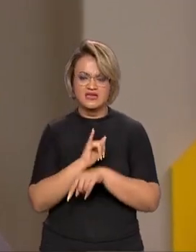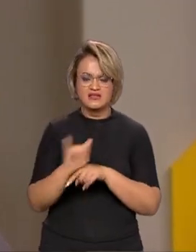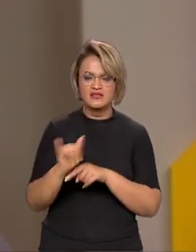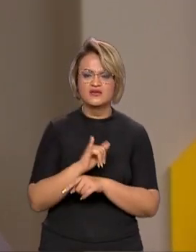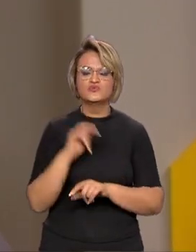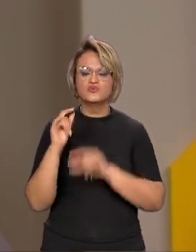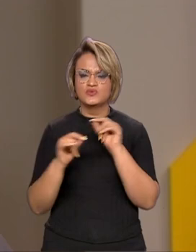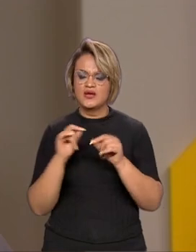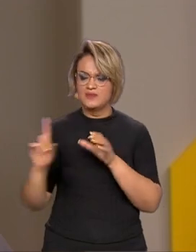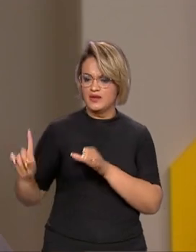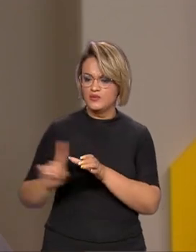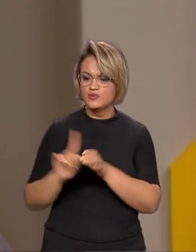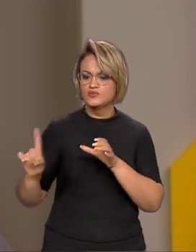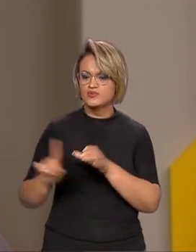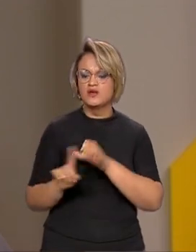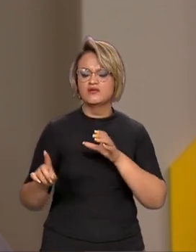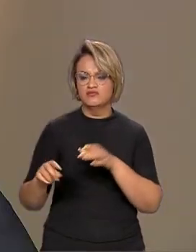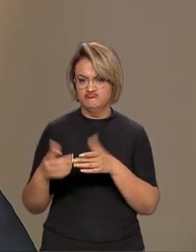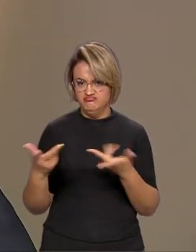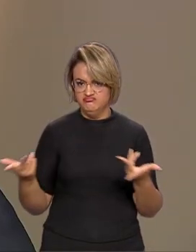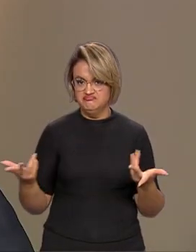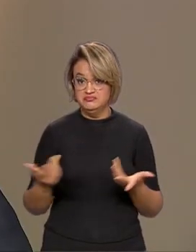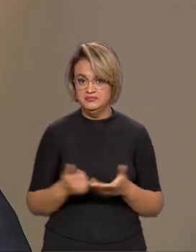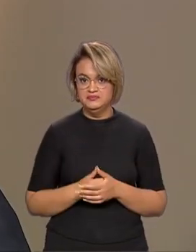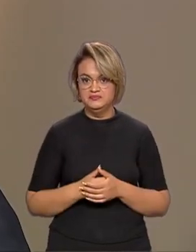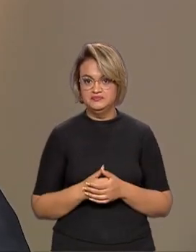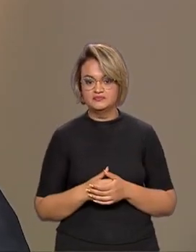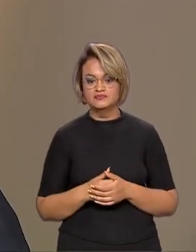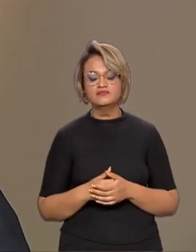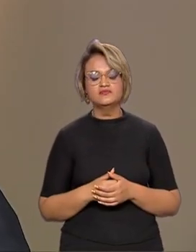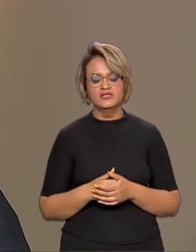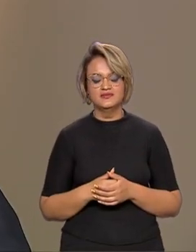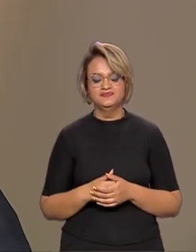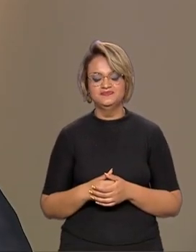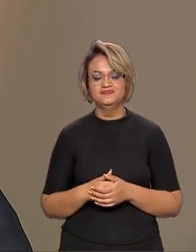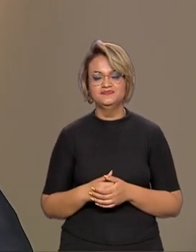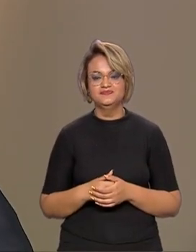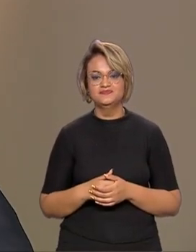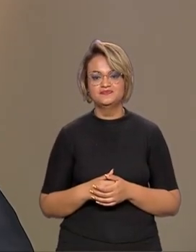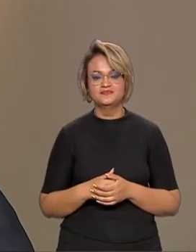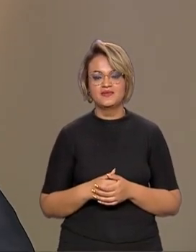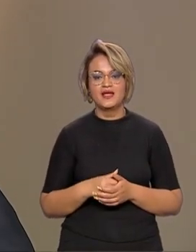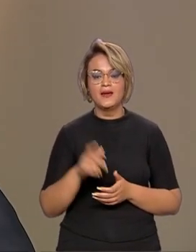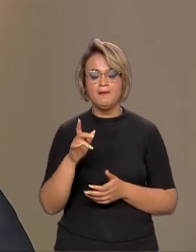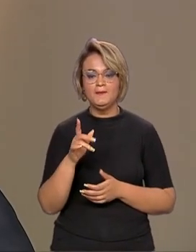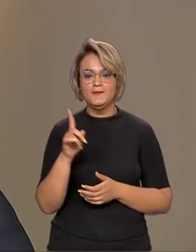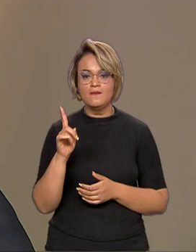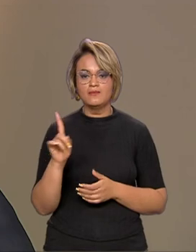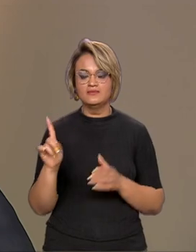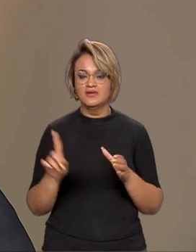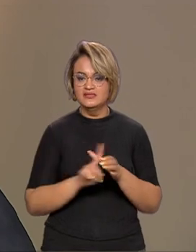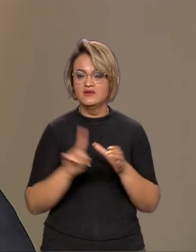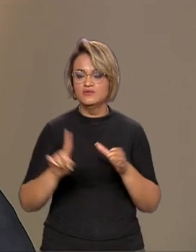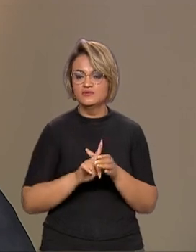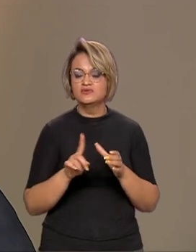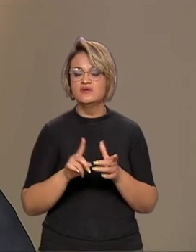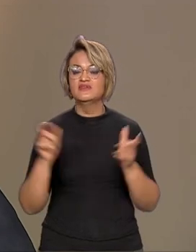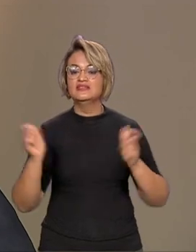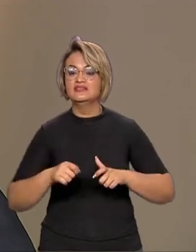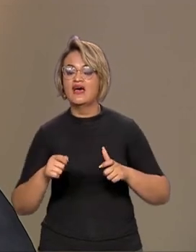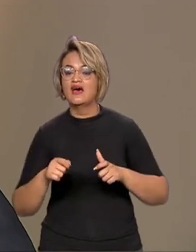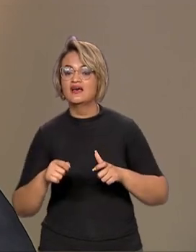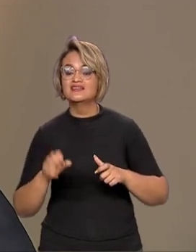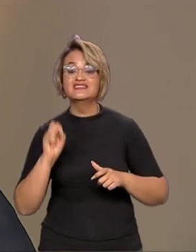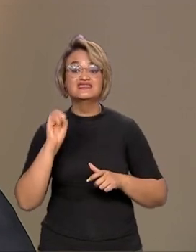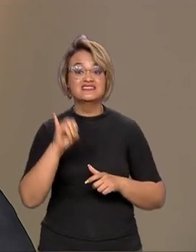para a inclusão de determinados públicos? Com certeza. Agora, a inclusão, veja, ela será maior quanto maior